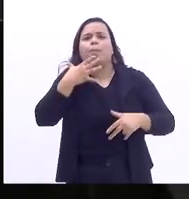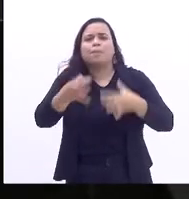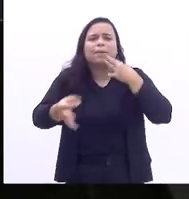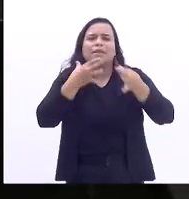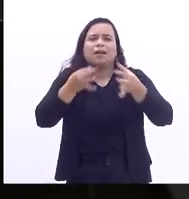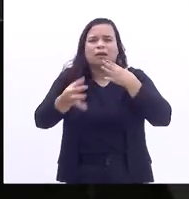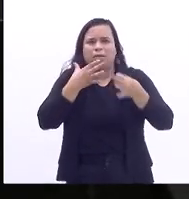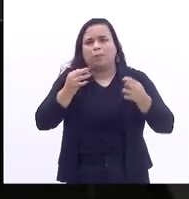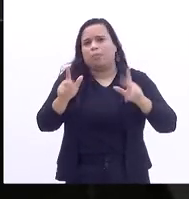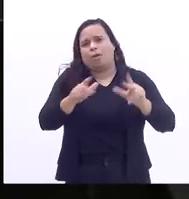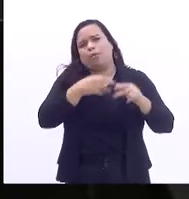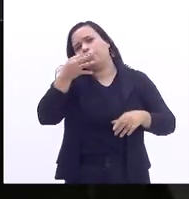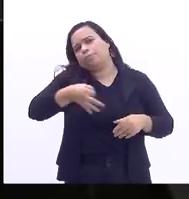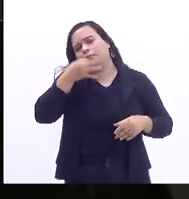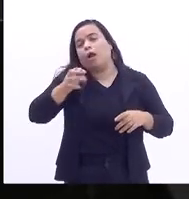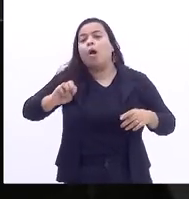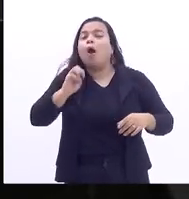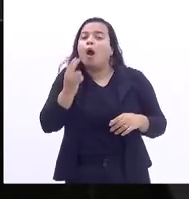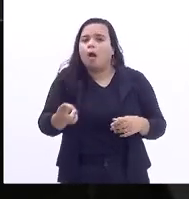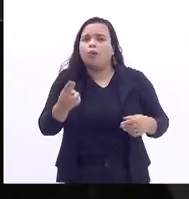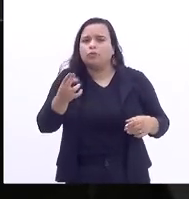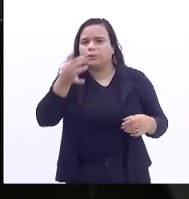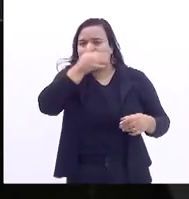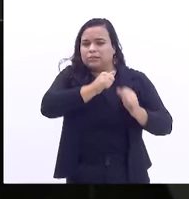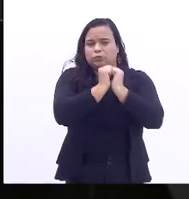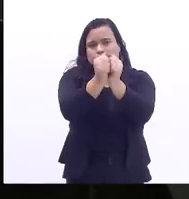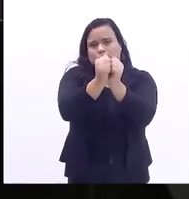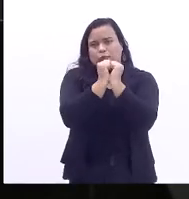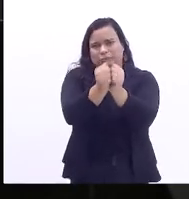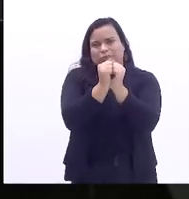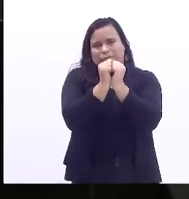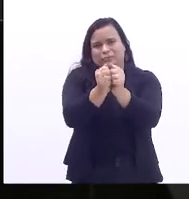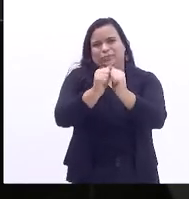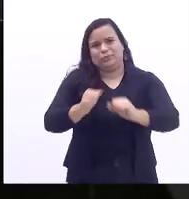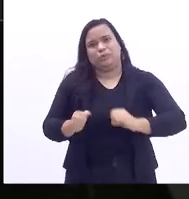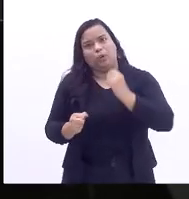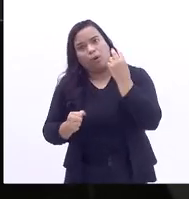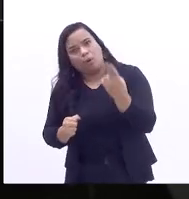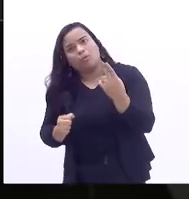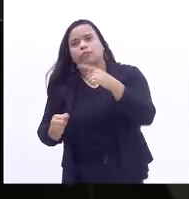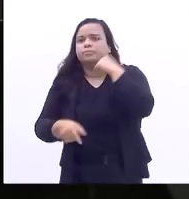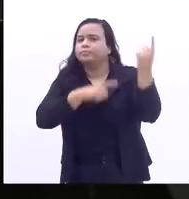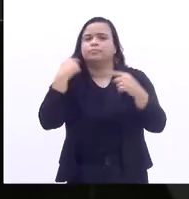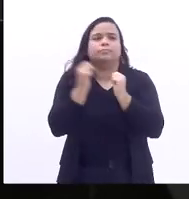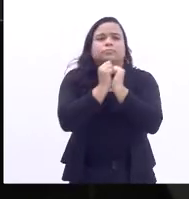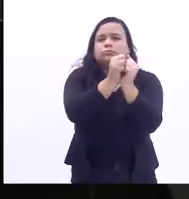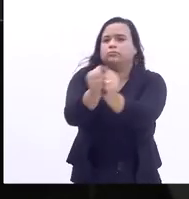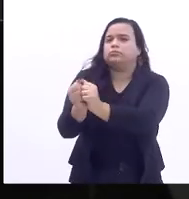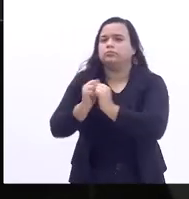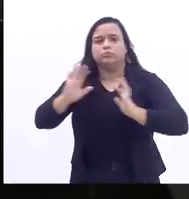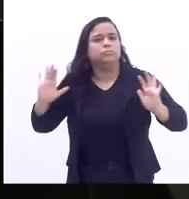Ou nos salfaríamos juntos ou feneceríamos juntos.